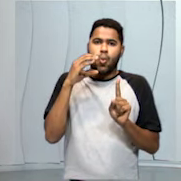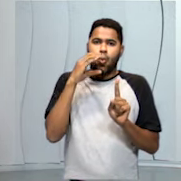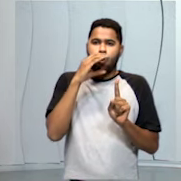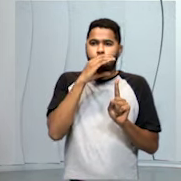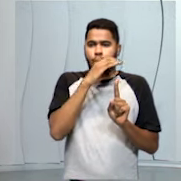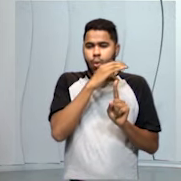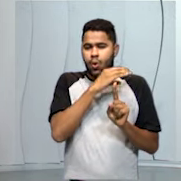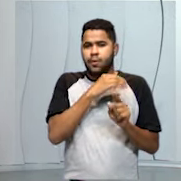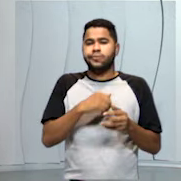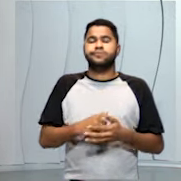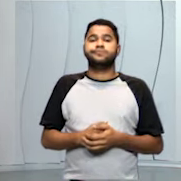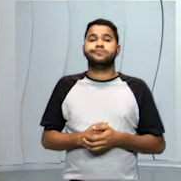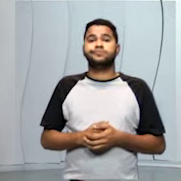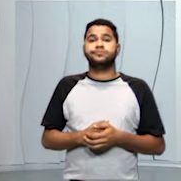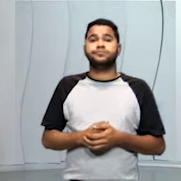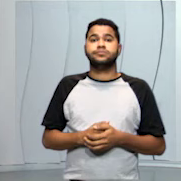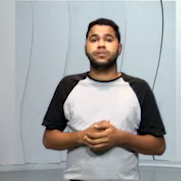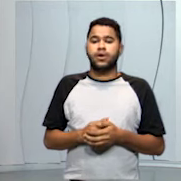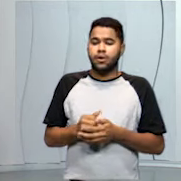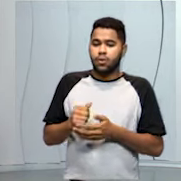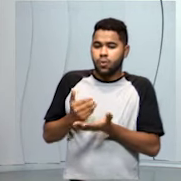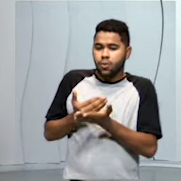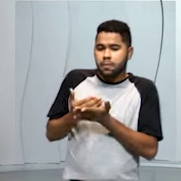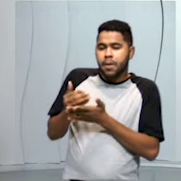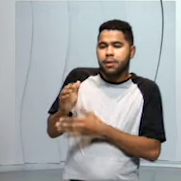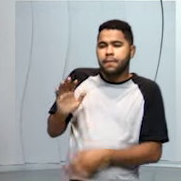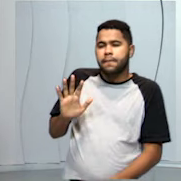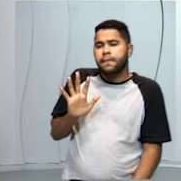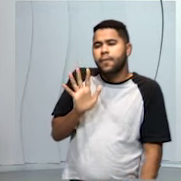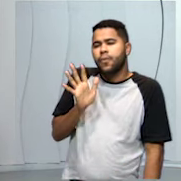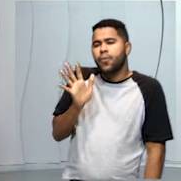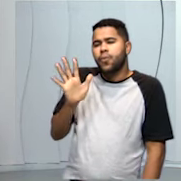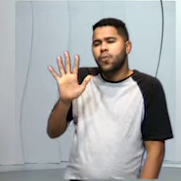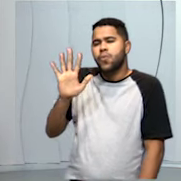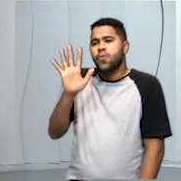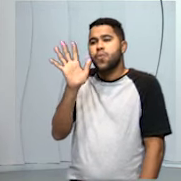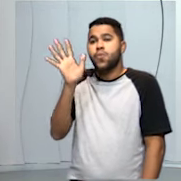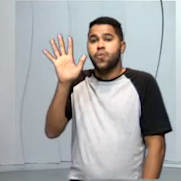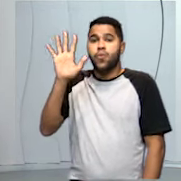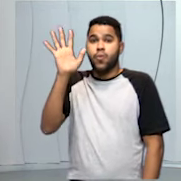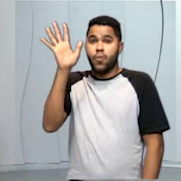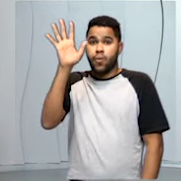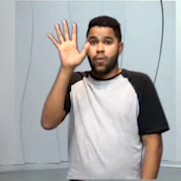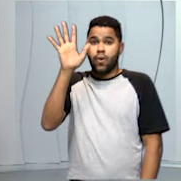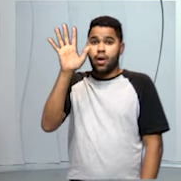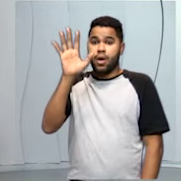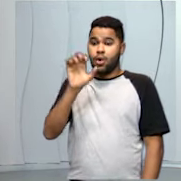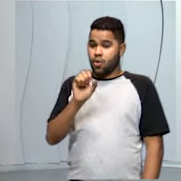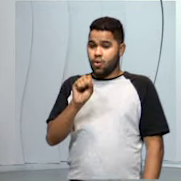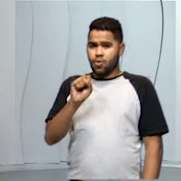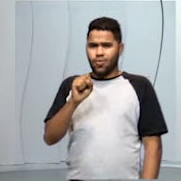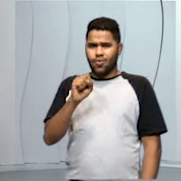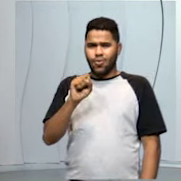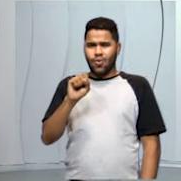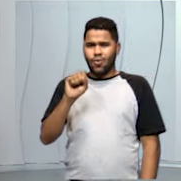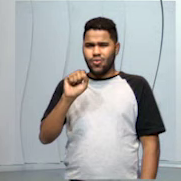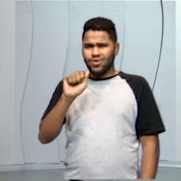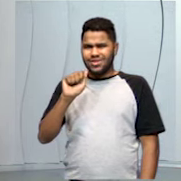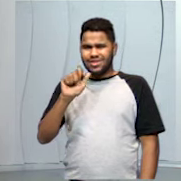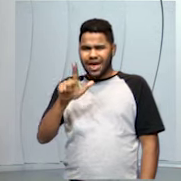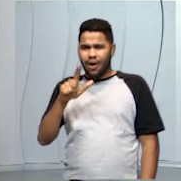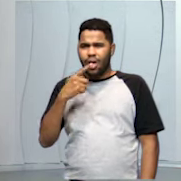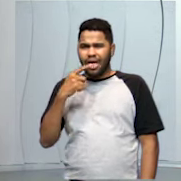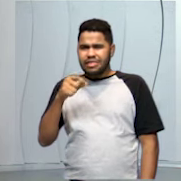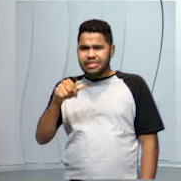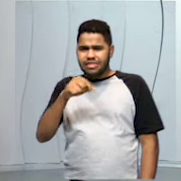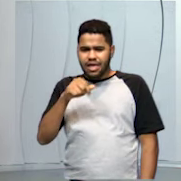vento e tudo mais, ela evapora. Acontece que o sal não evapora junto com a